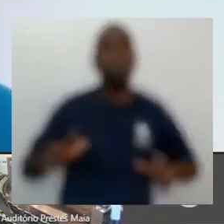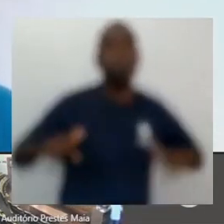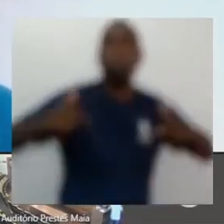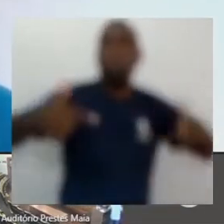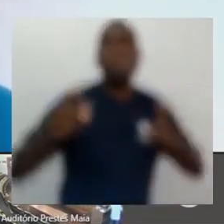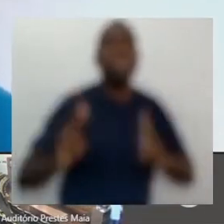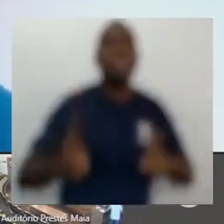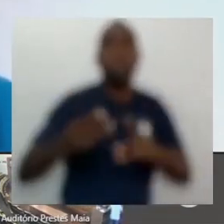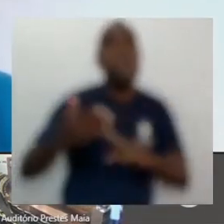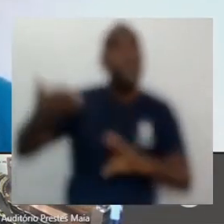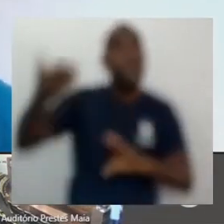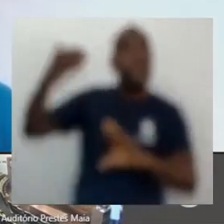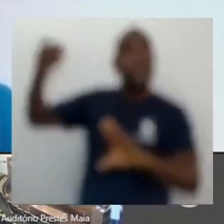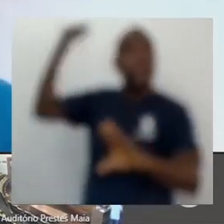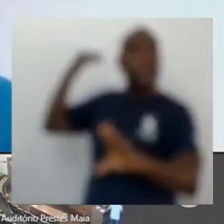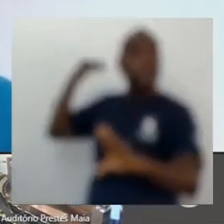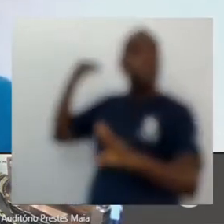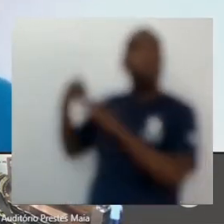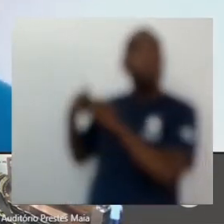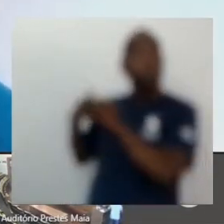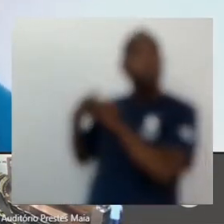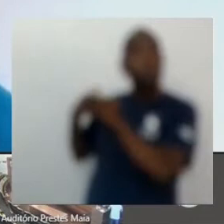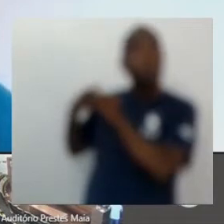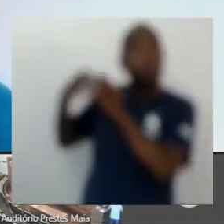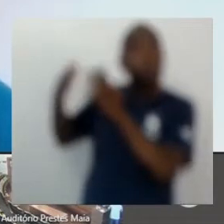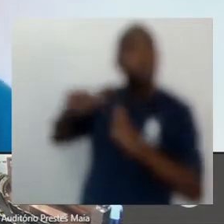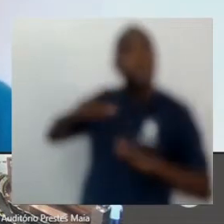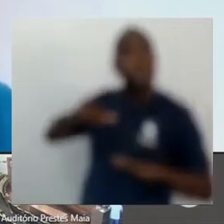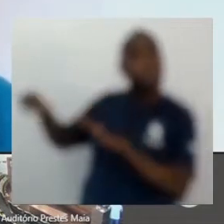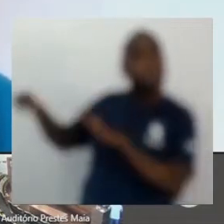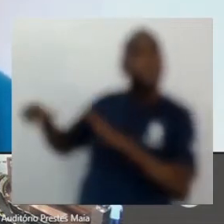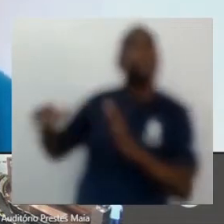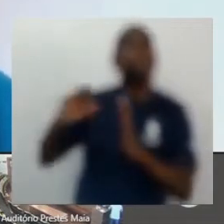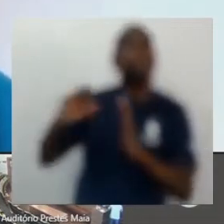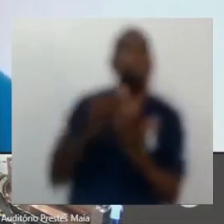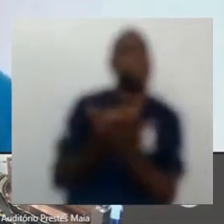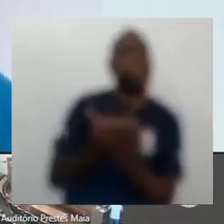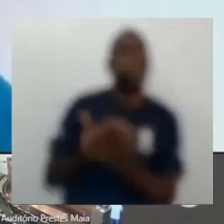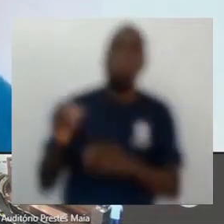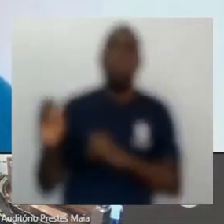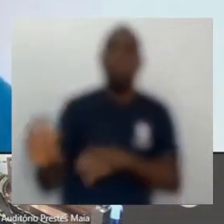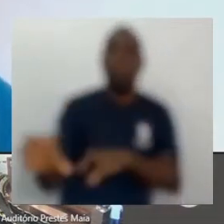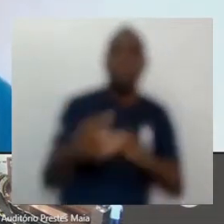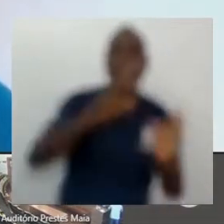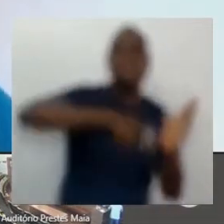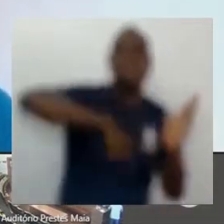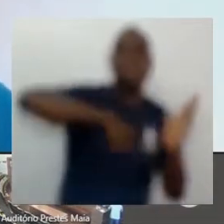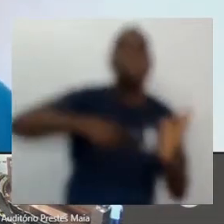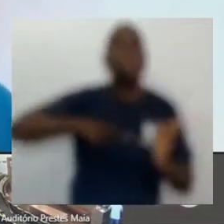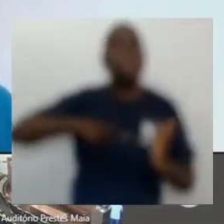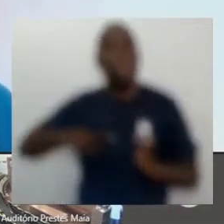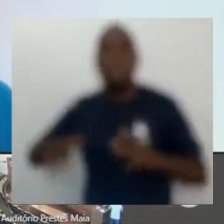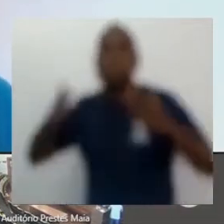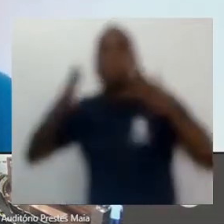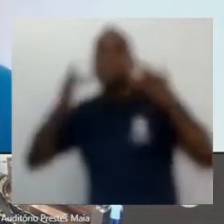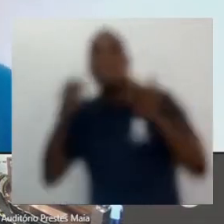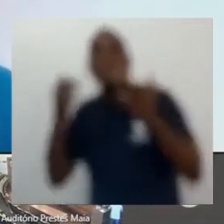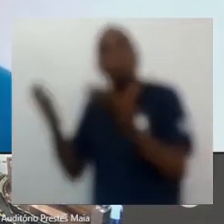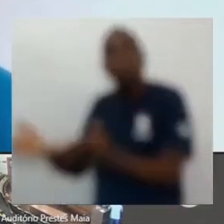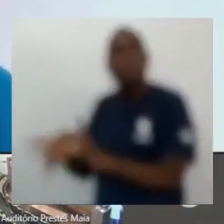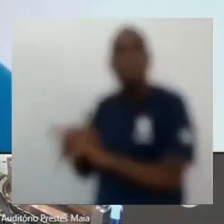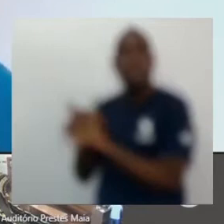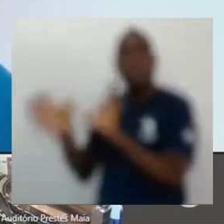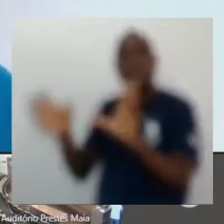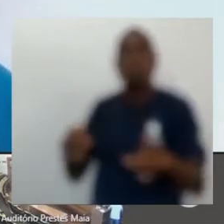Desde o início, lá, quando começou as primeiras semanas, e sempre colocamos à disposição o nosso auditório, depois o nosso centro de formação,